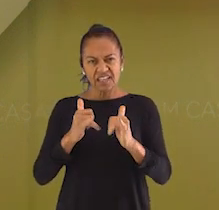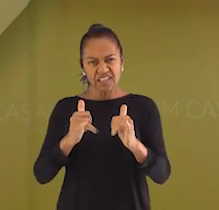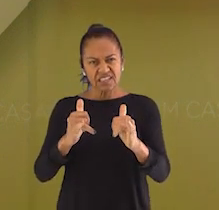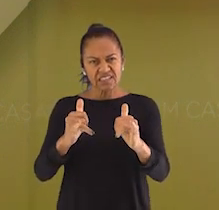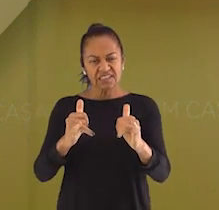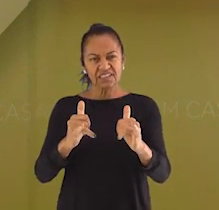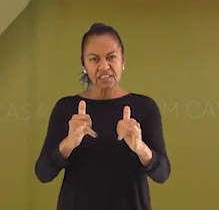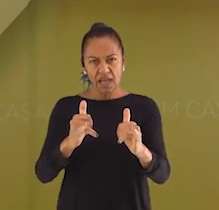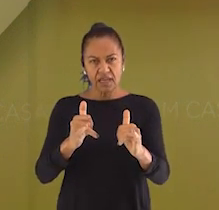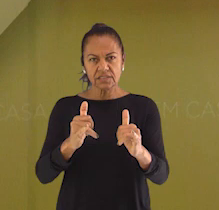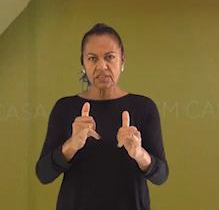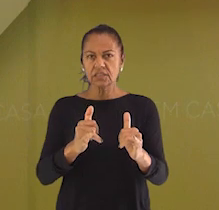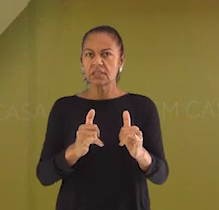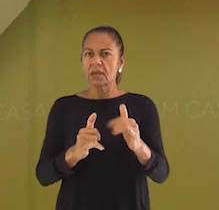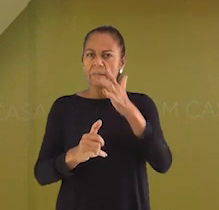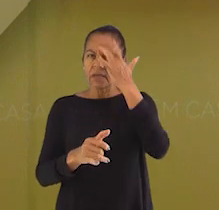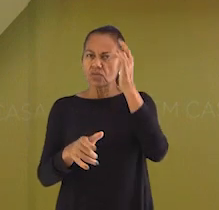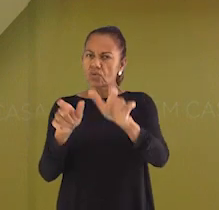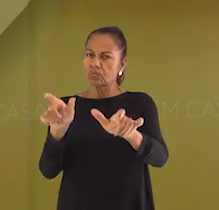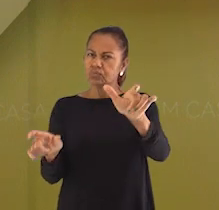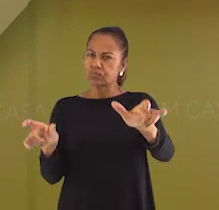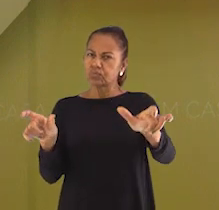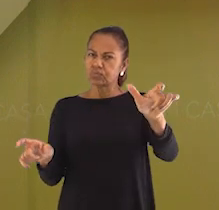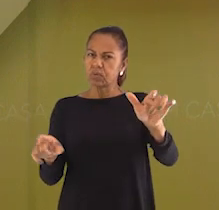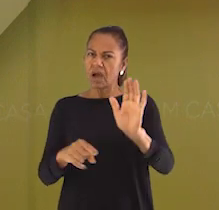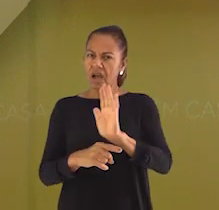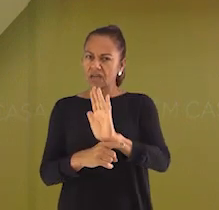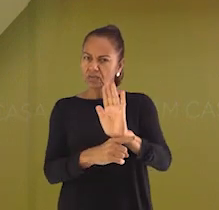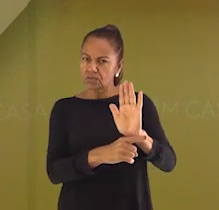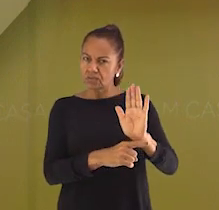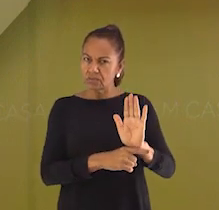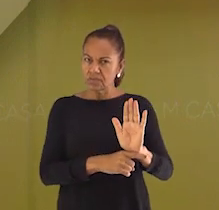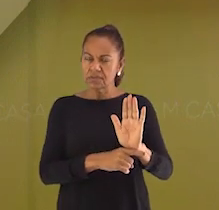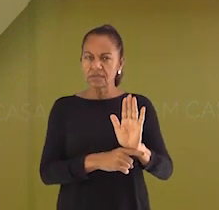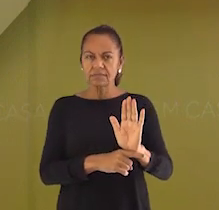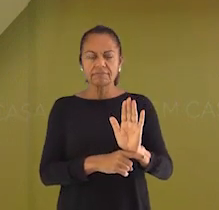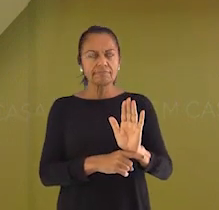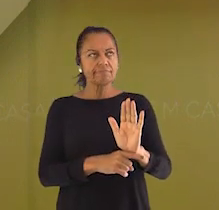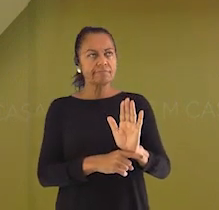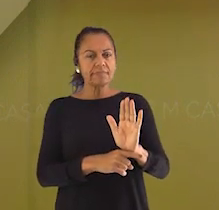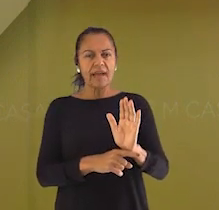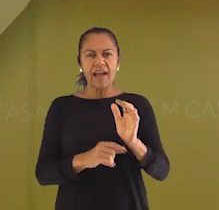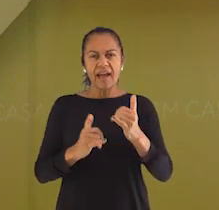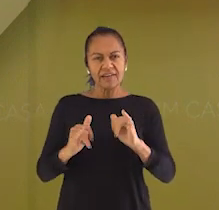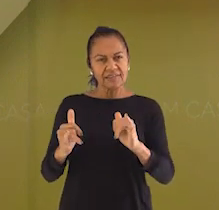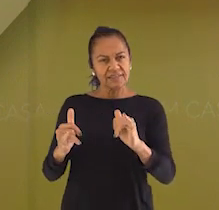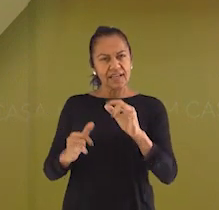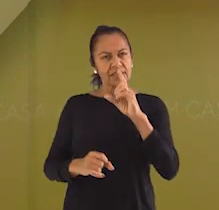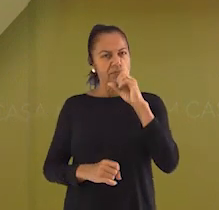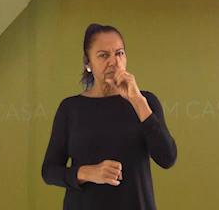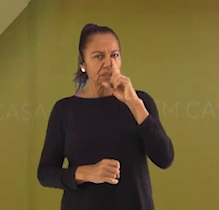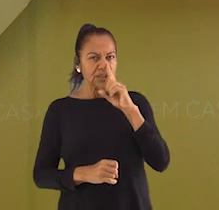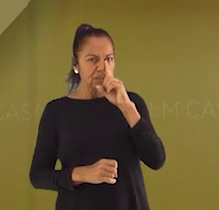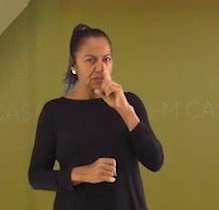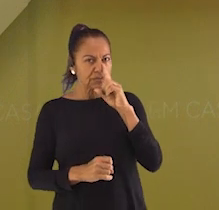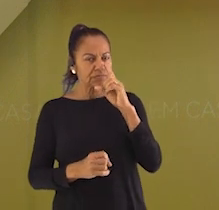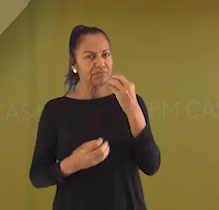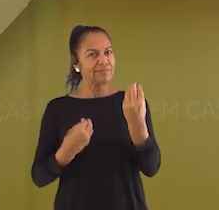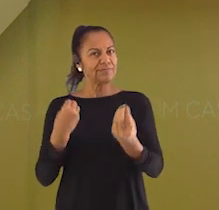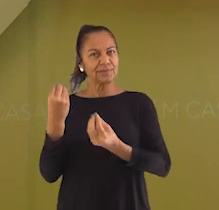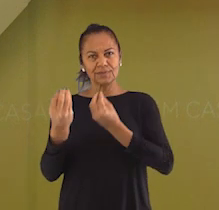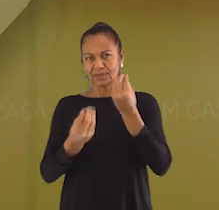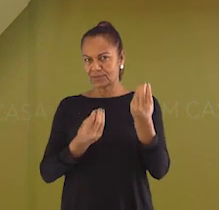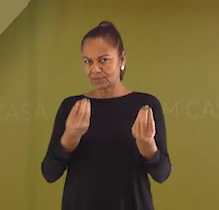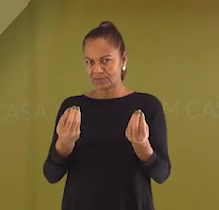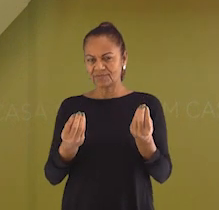Será que ela pode trazer perigos? Vamos descobrir durante a nossa aula de hoje? Estudante, que tal